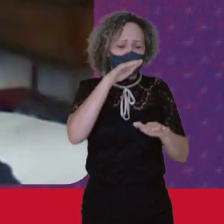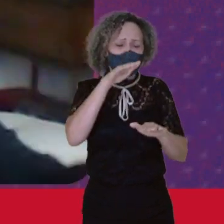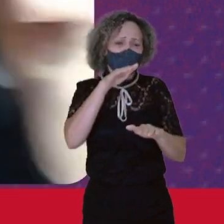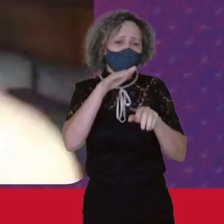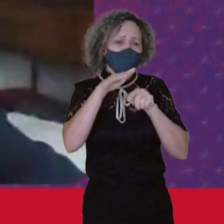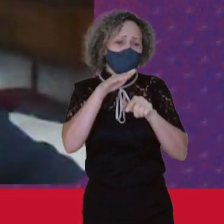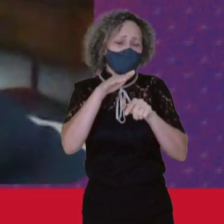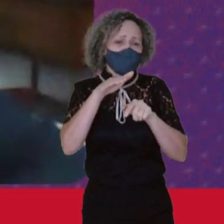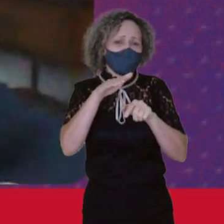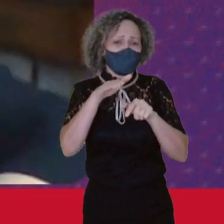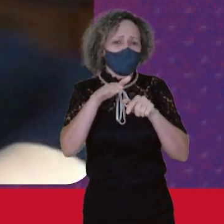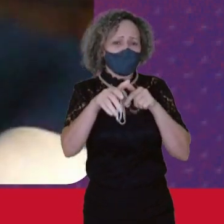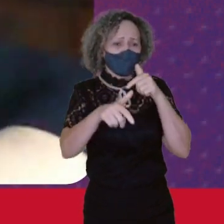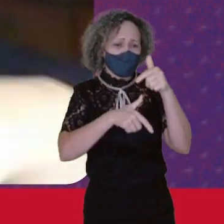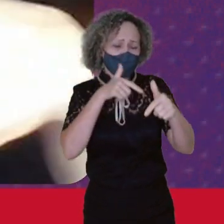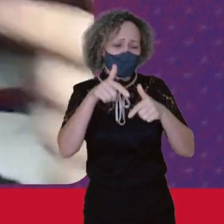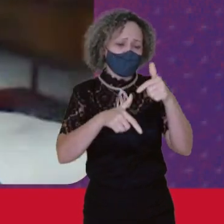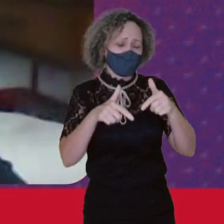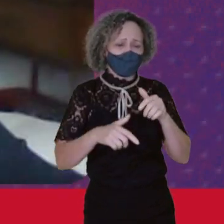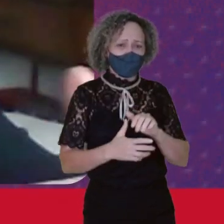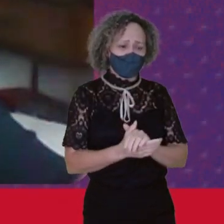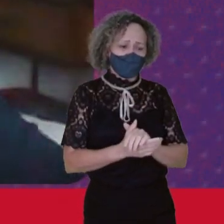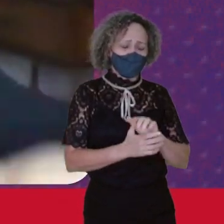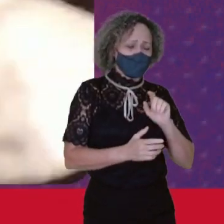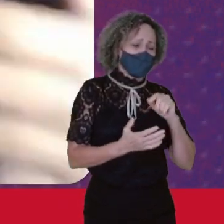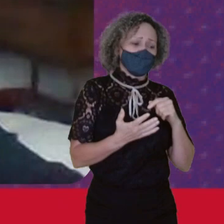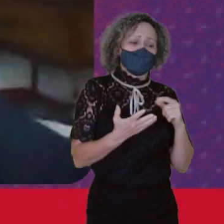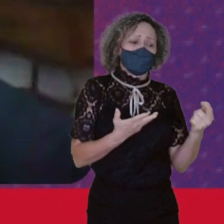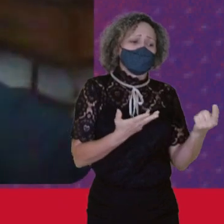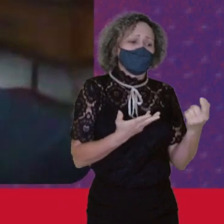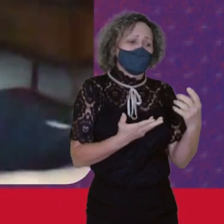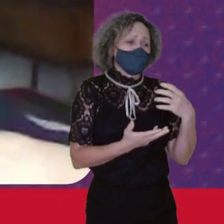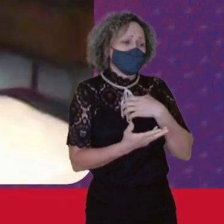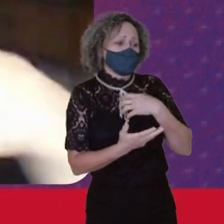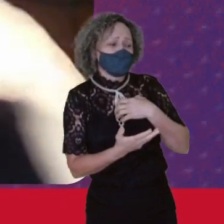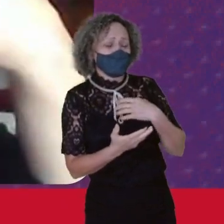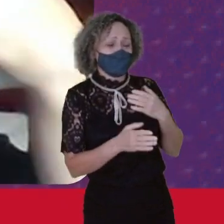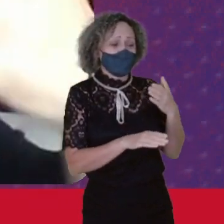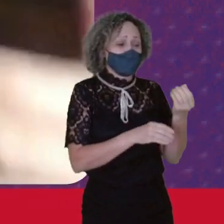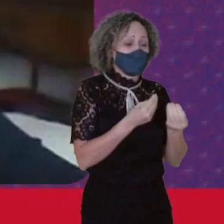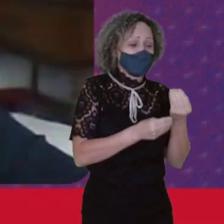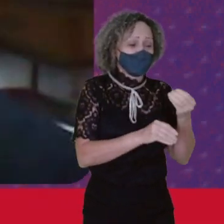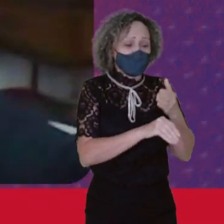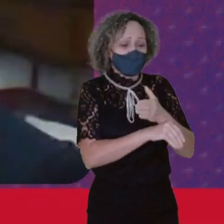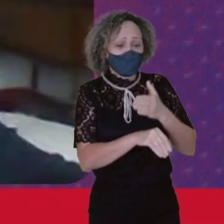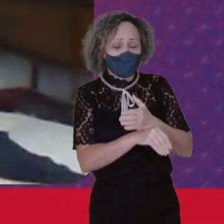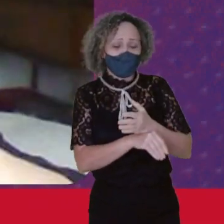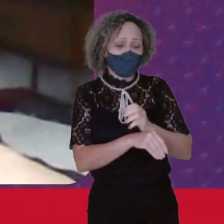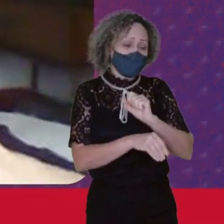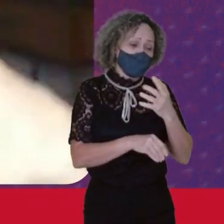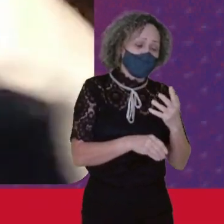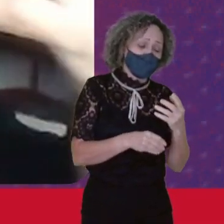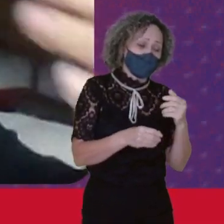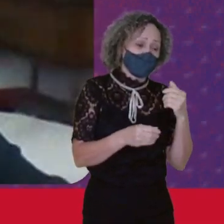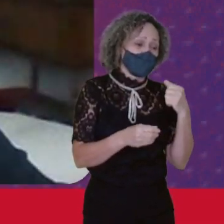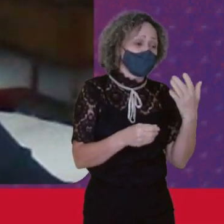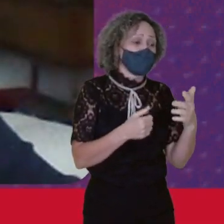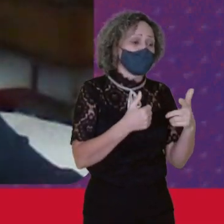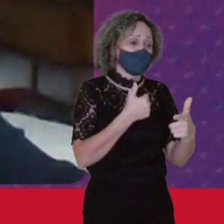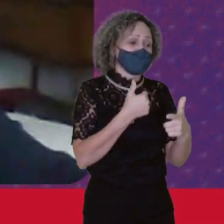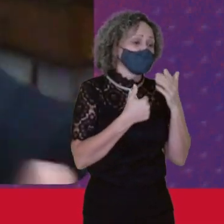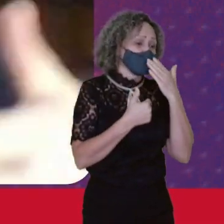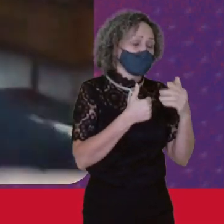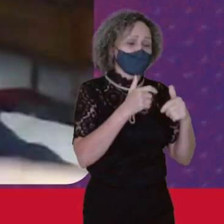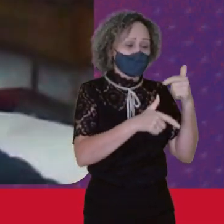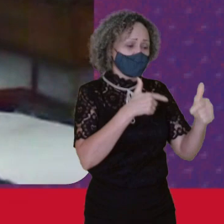trabalho Não só Em relação As suas formas De inserção Tipo de ocupações Trabalhos